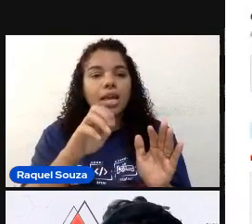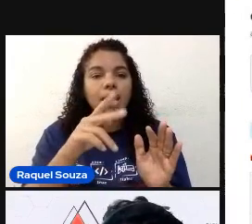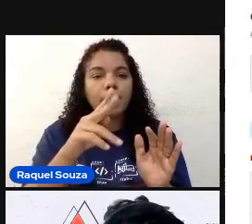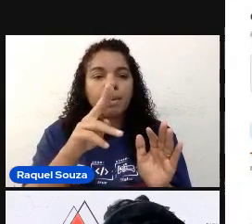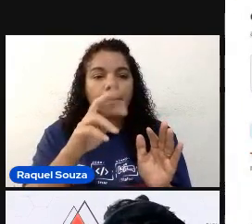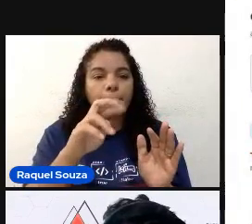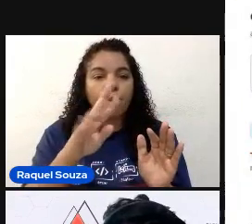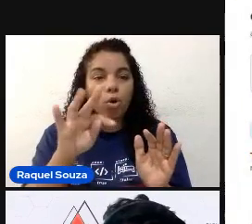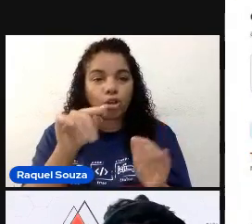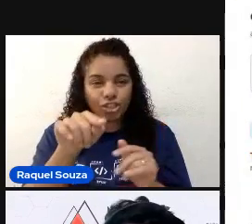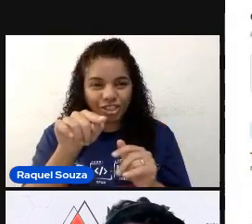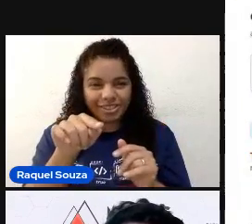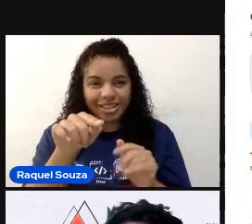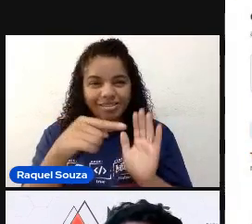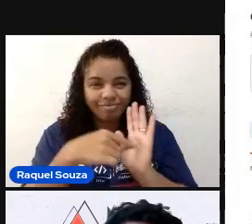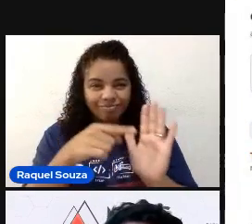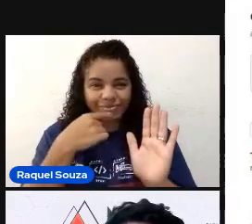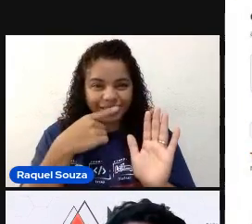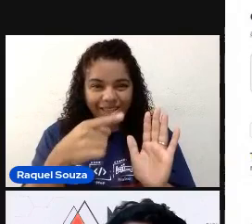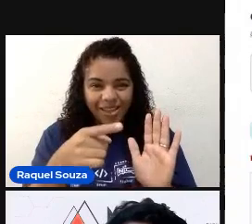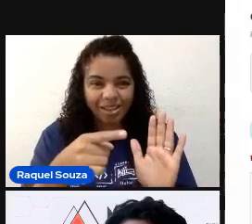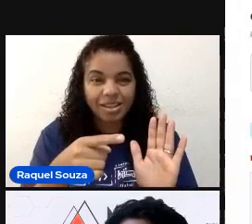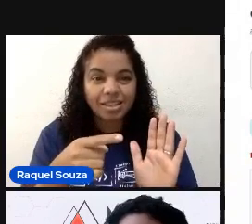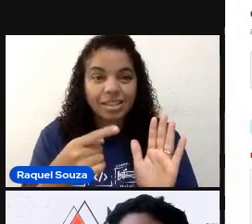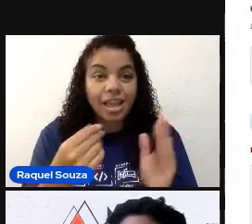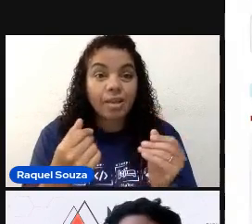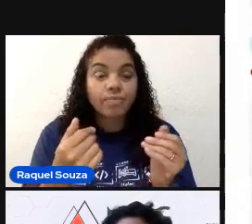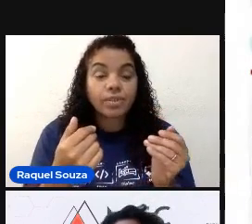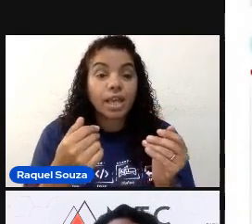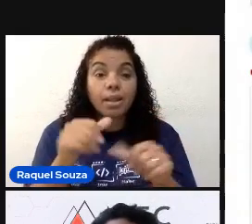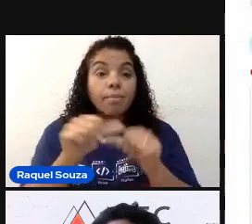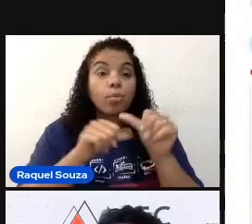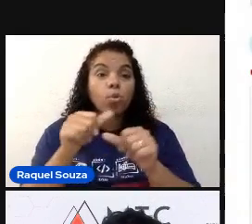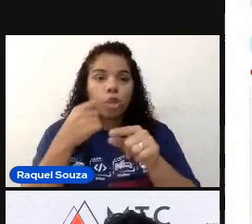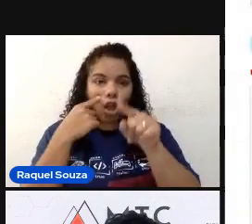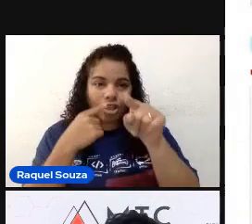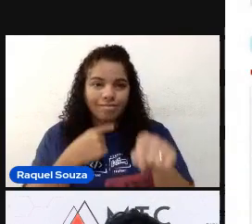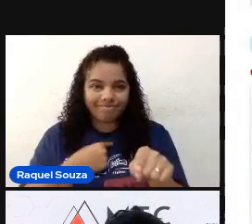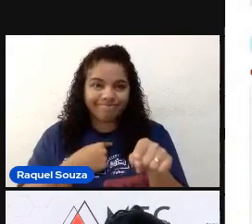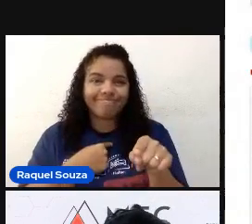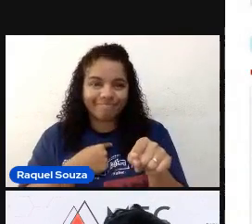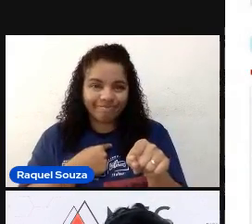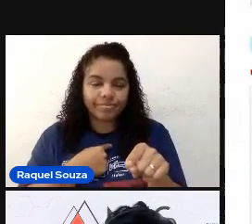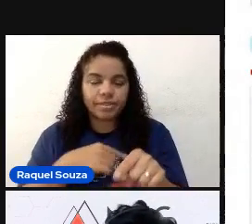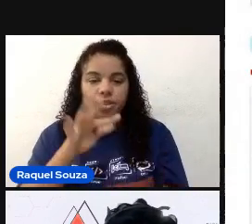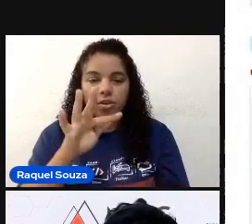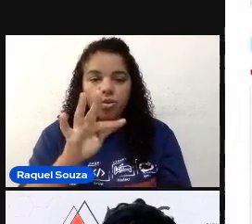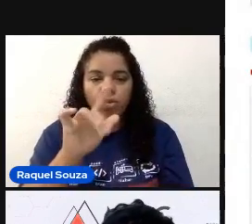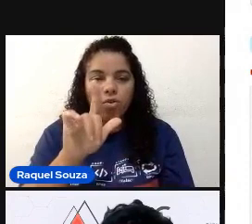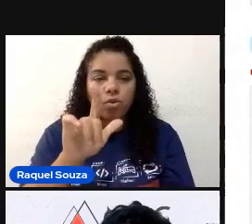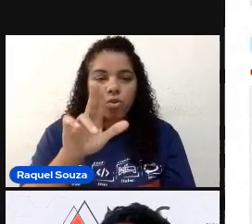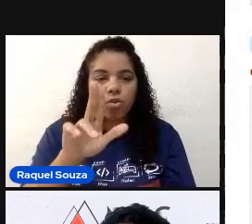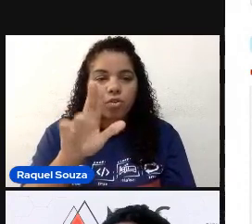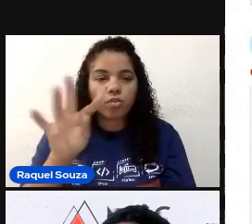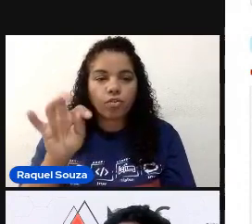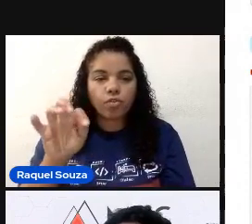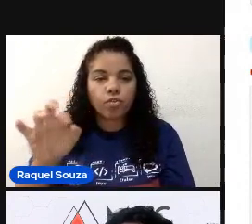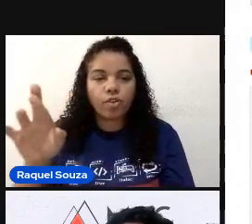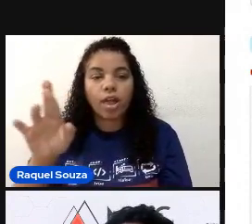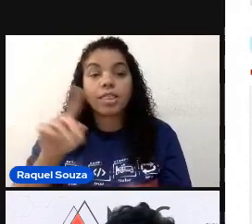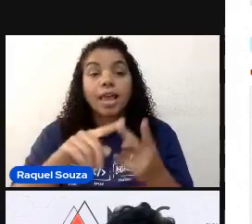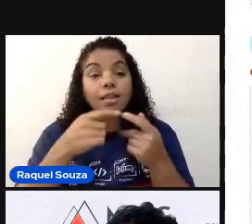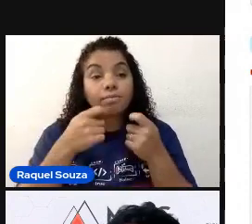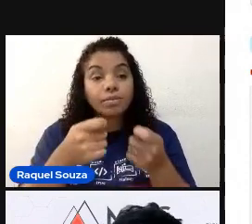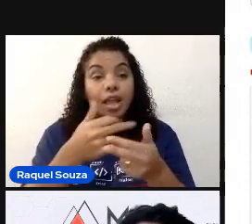assim... Que ele muda, né? Então, o Flutter, ele entrega algumas coisas que